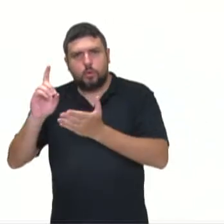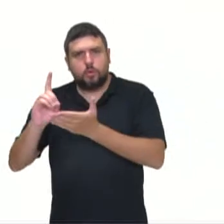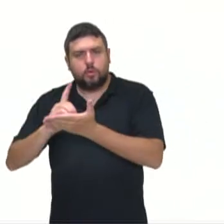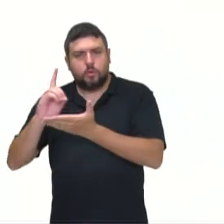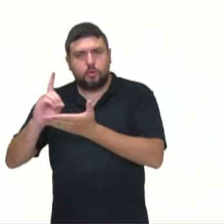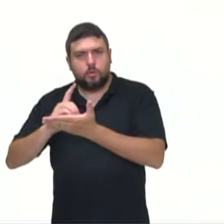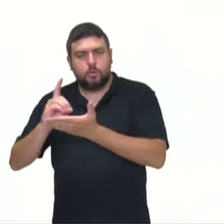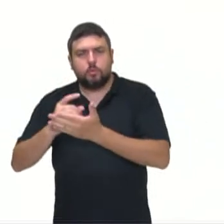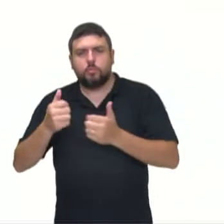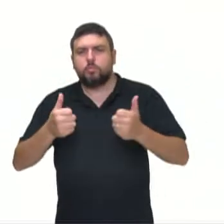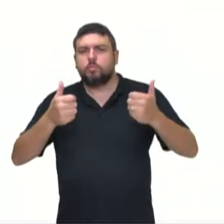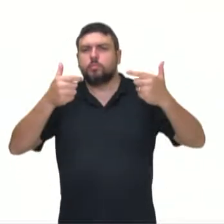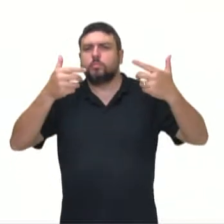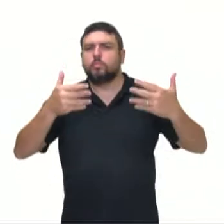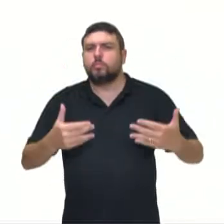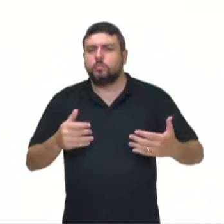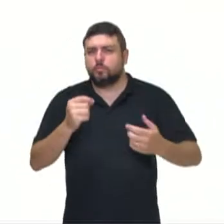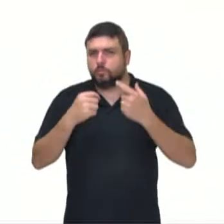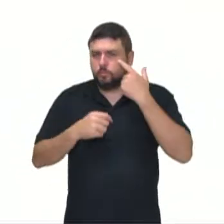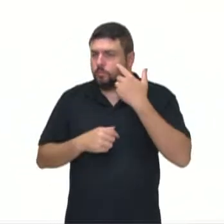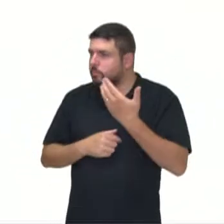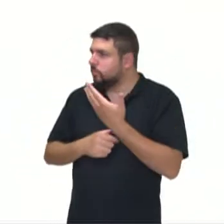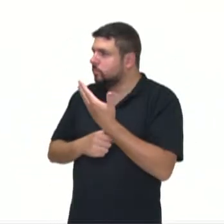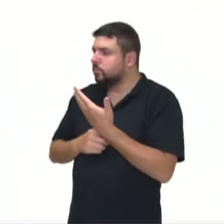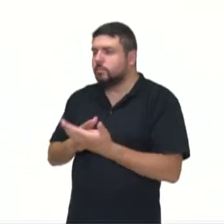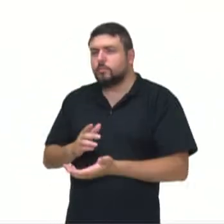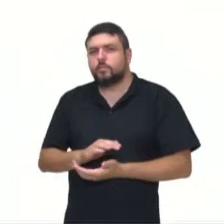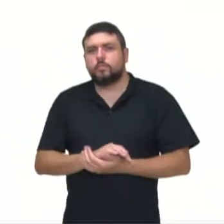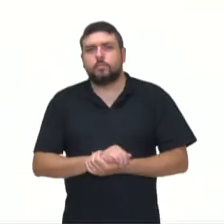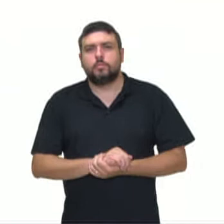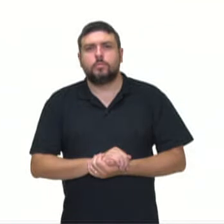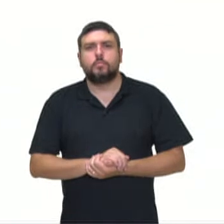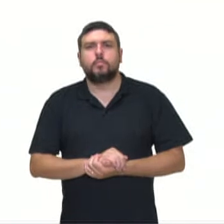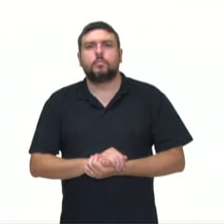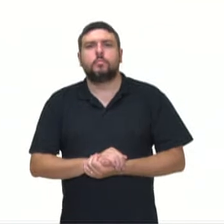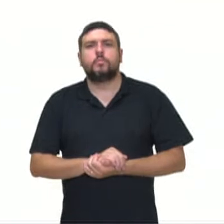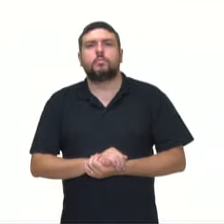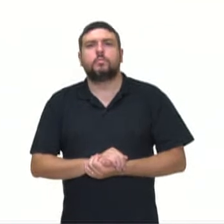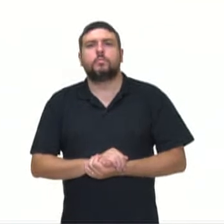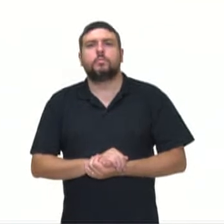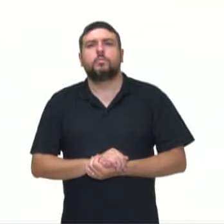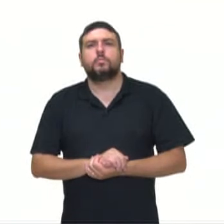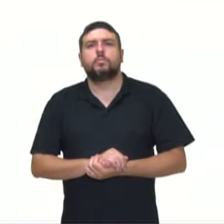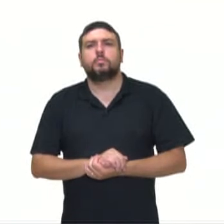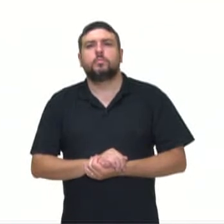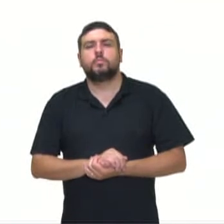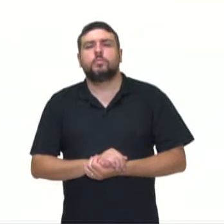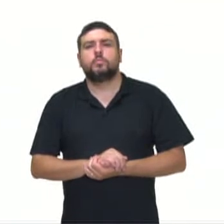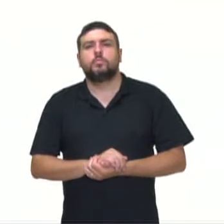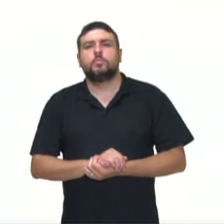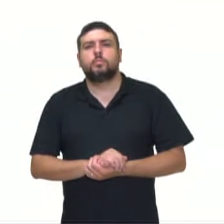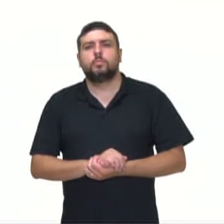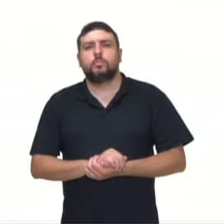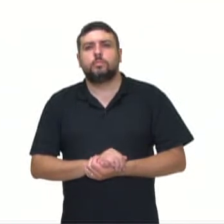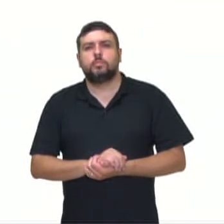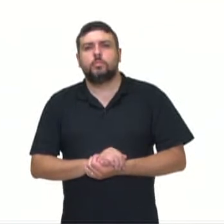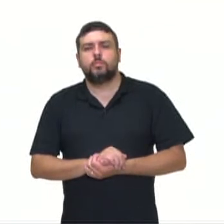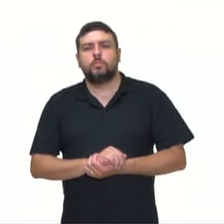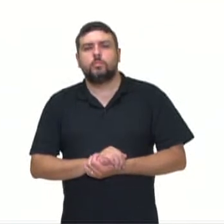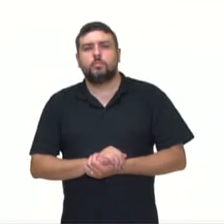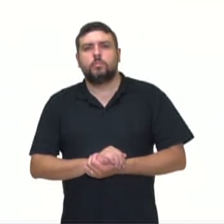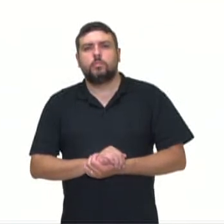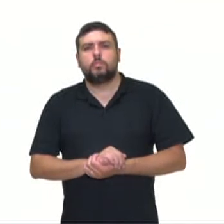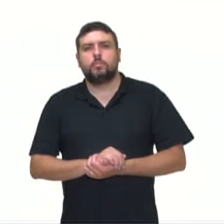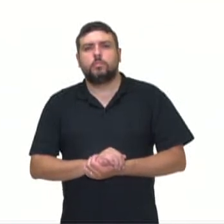através de la rede social Twitter e que no puede rebassar um número limitado